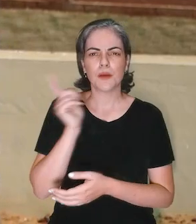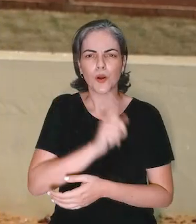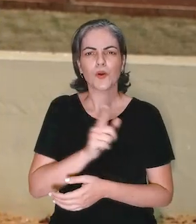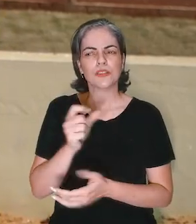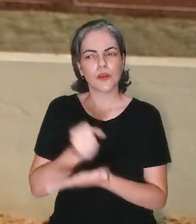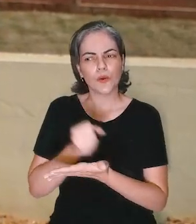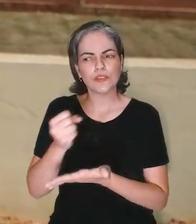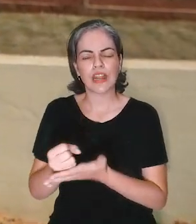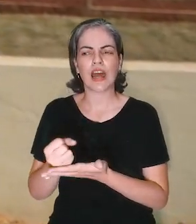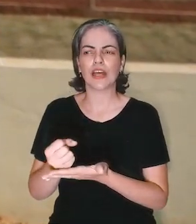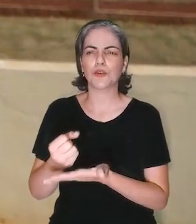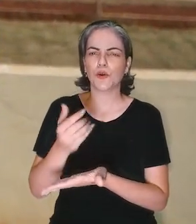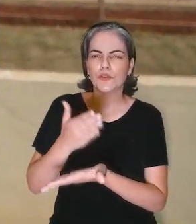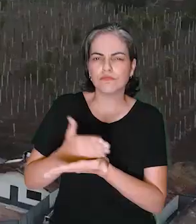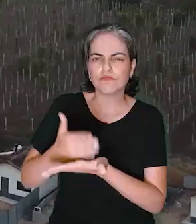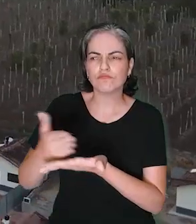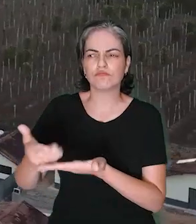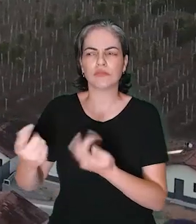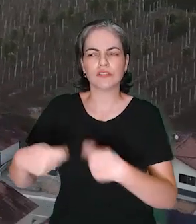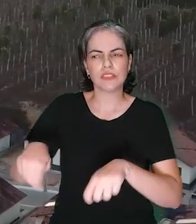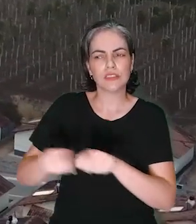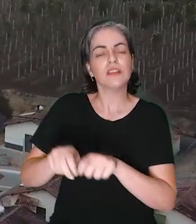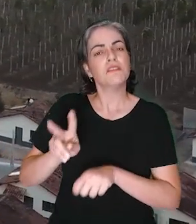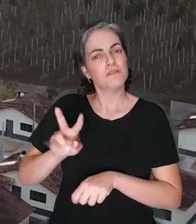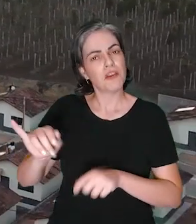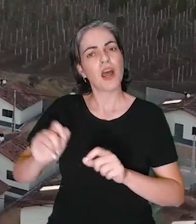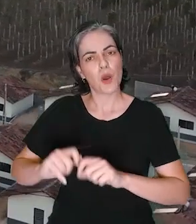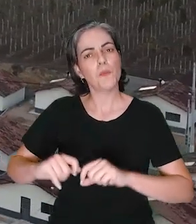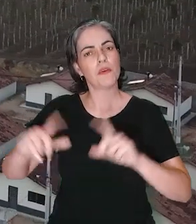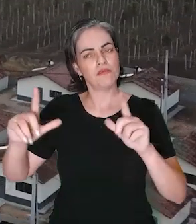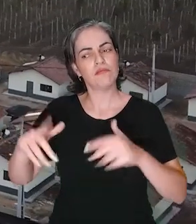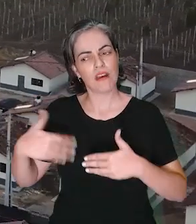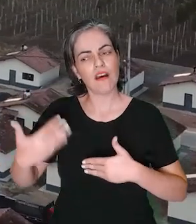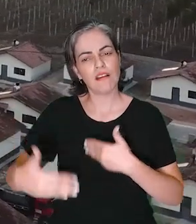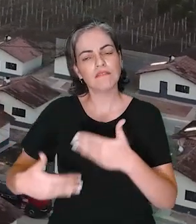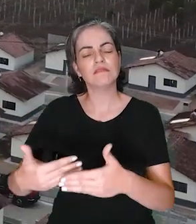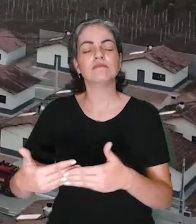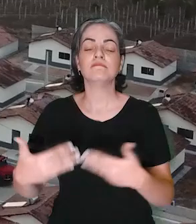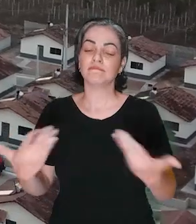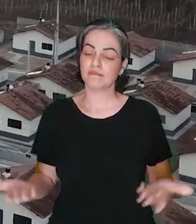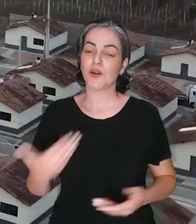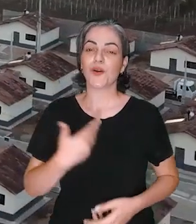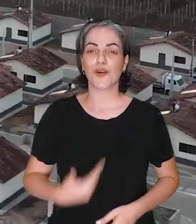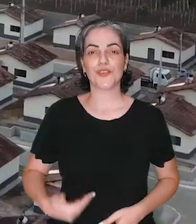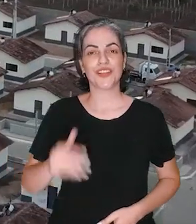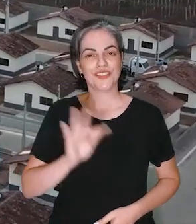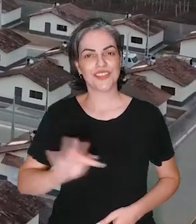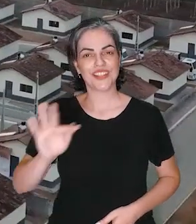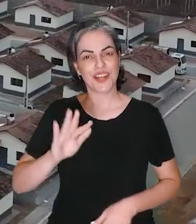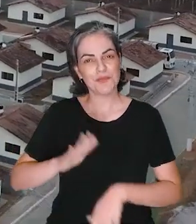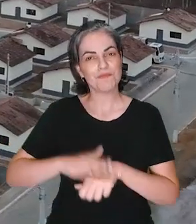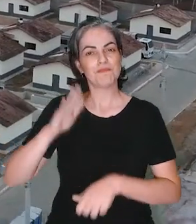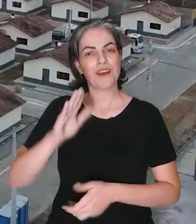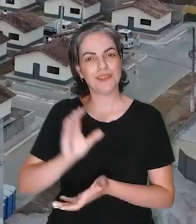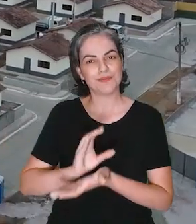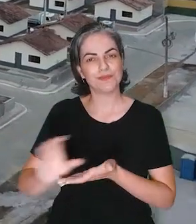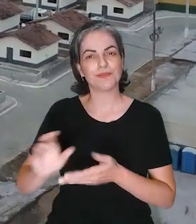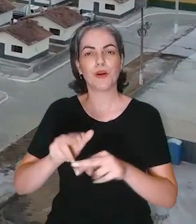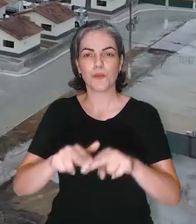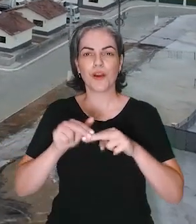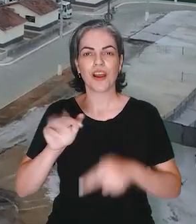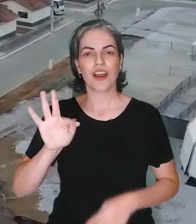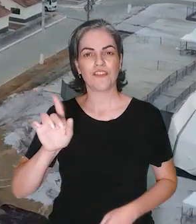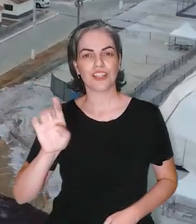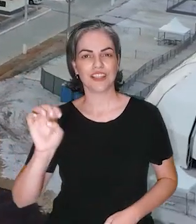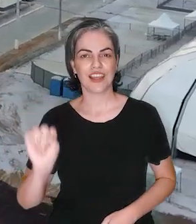contratações de financiamentos, que devem crescer com as novas medidas, o Governo Federal vai ampliar os investimentos por meio do